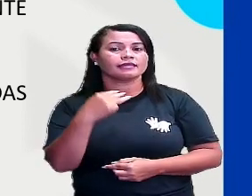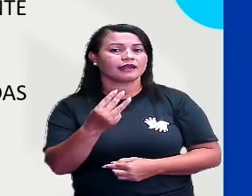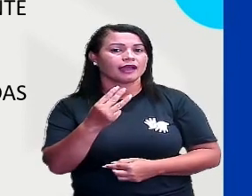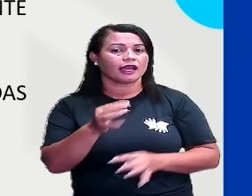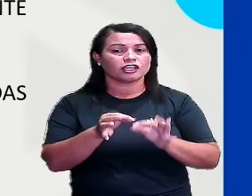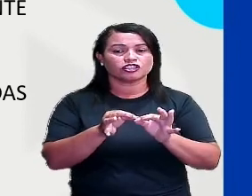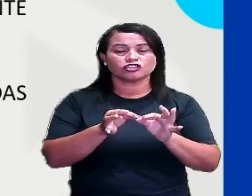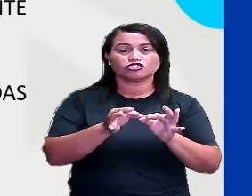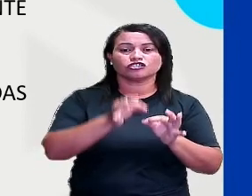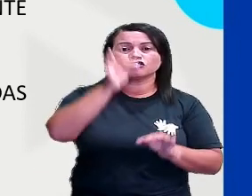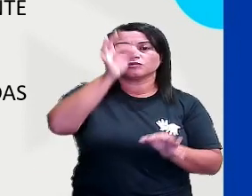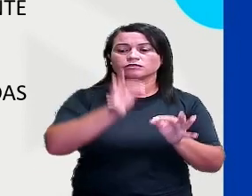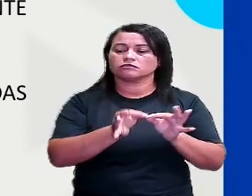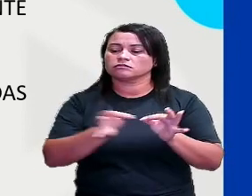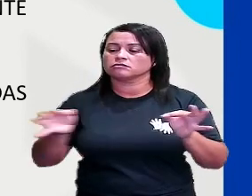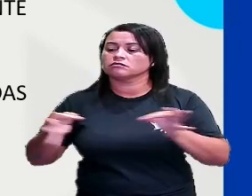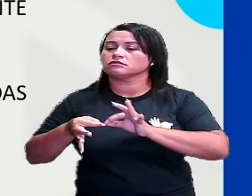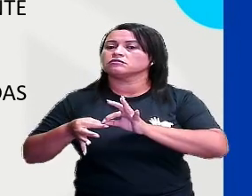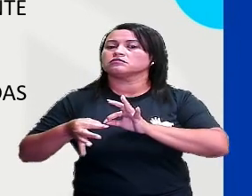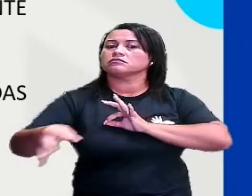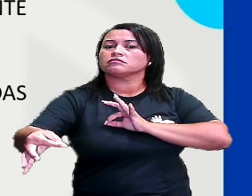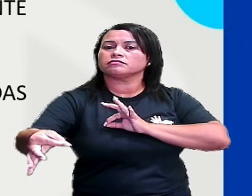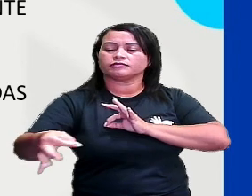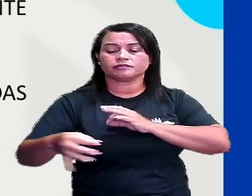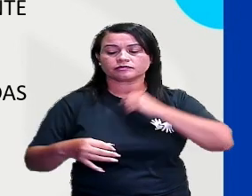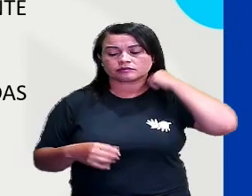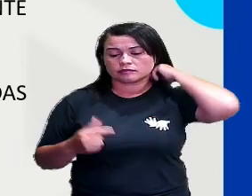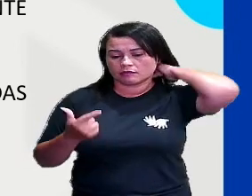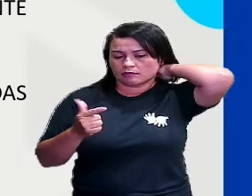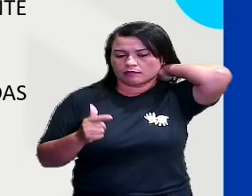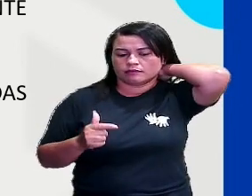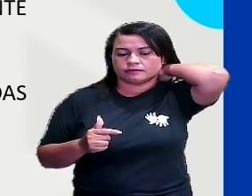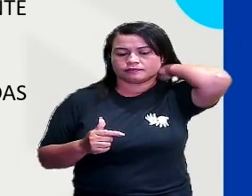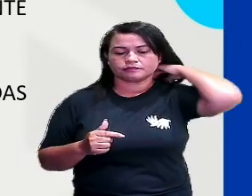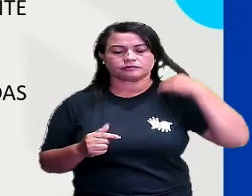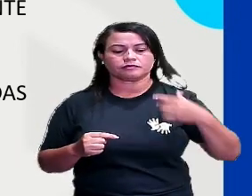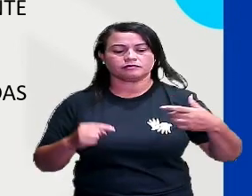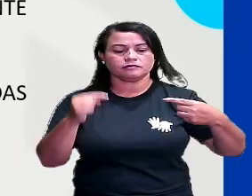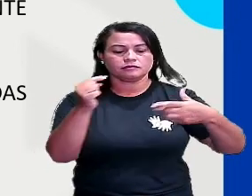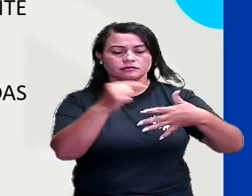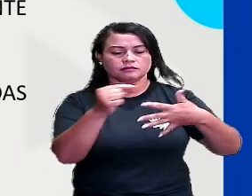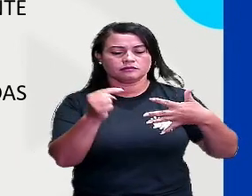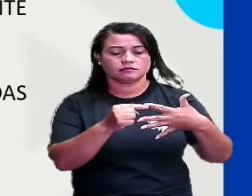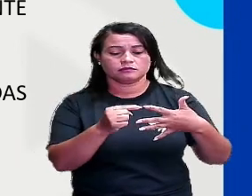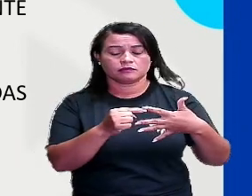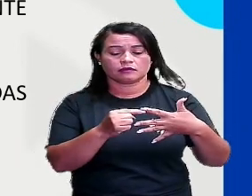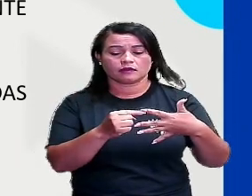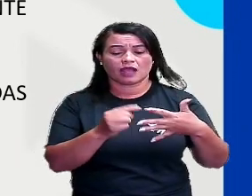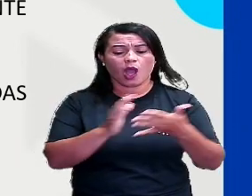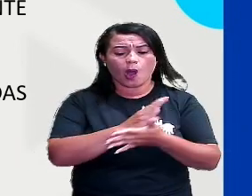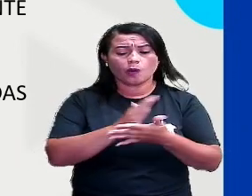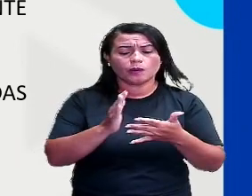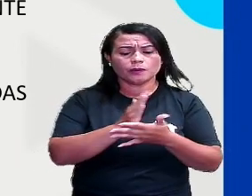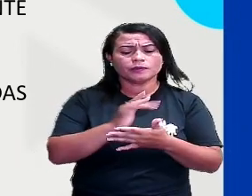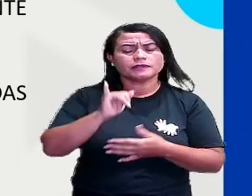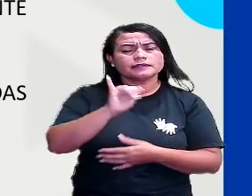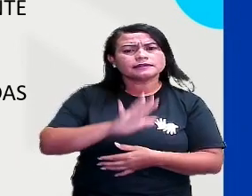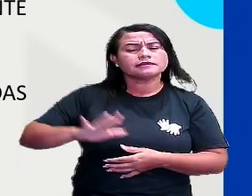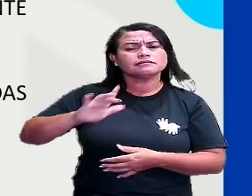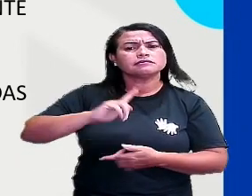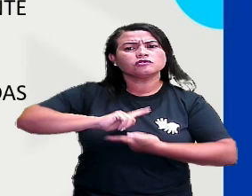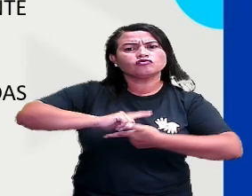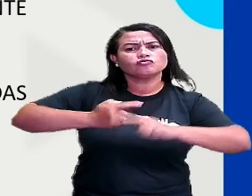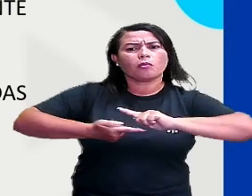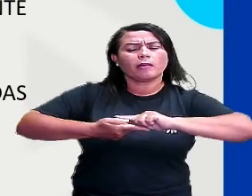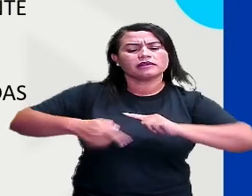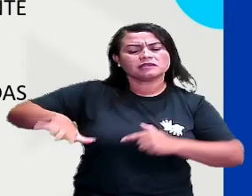Altura, comprimento e largura. A próxima afirmação. Algumas figuras geométricas espaciais